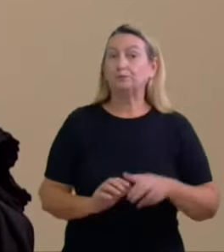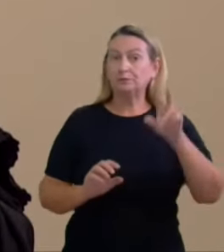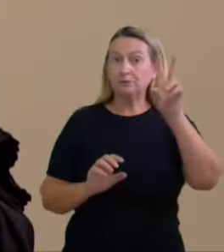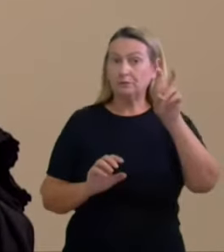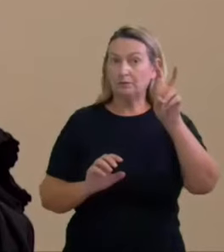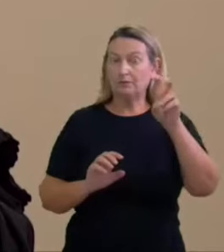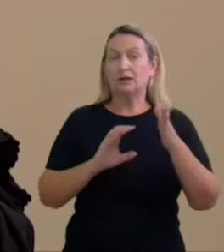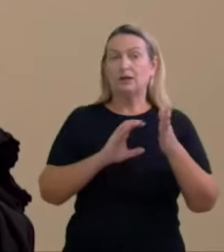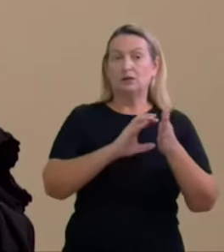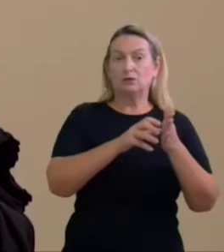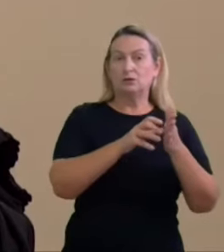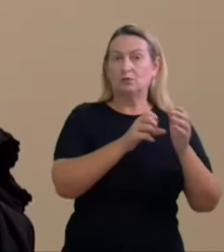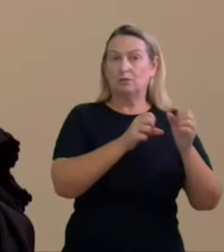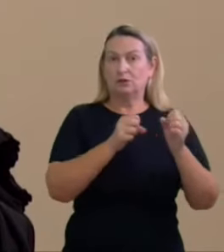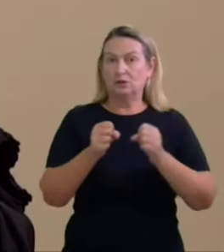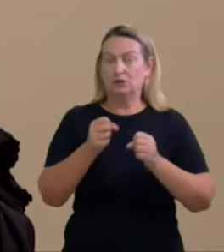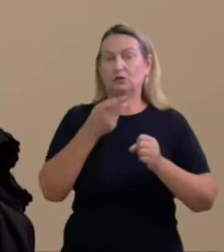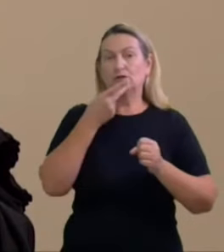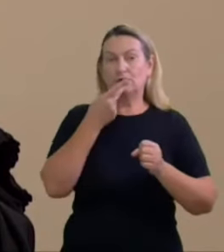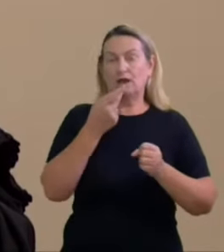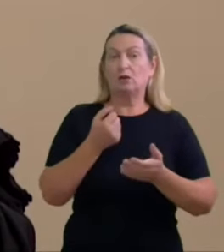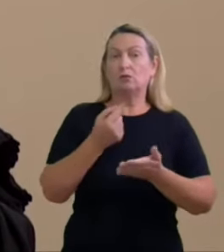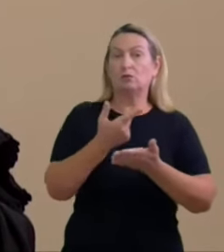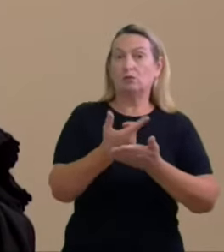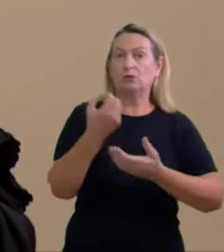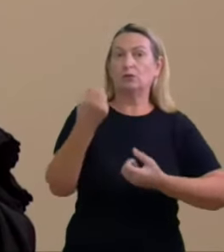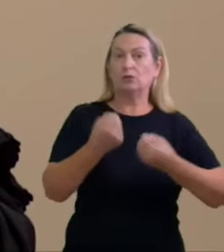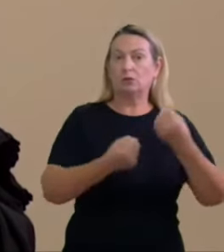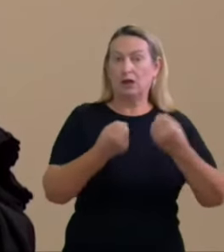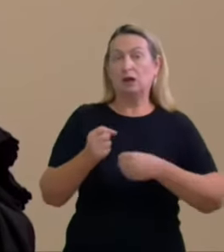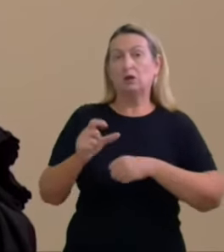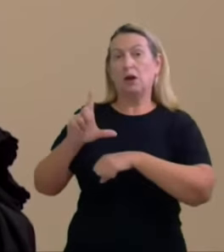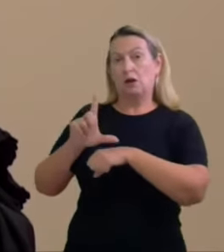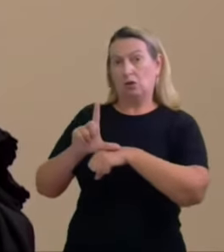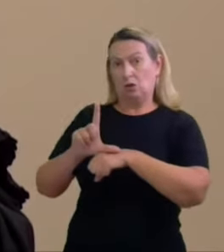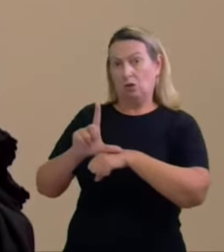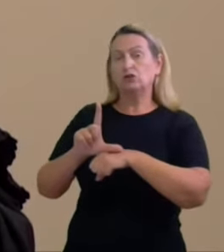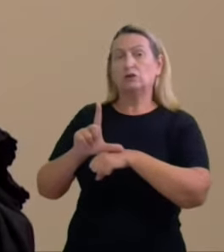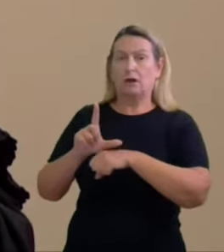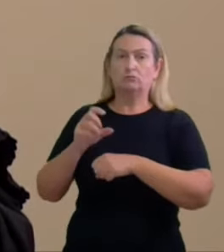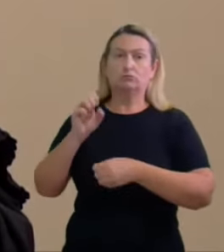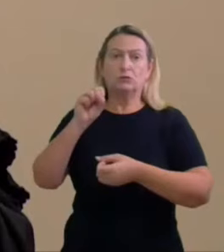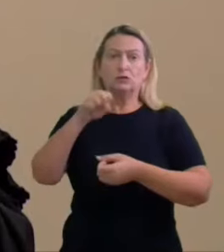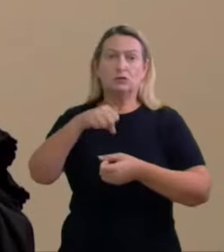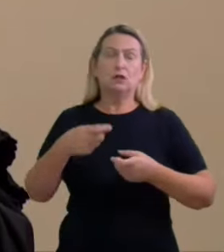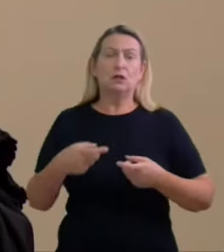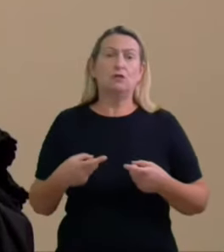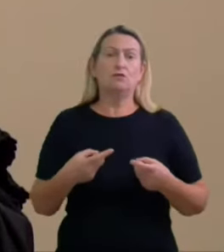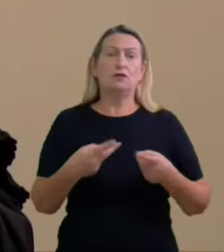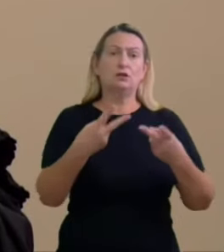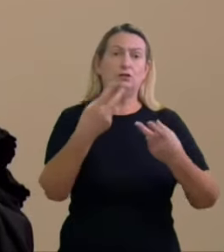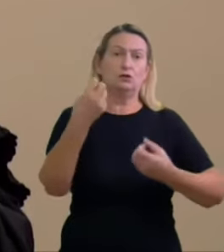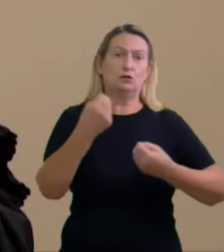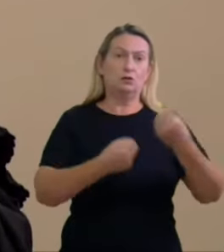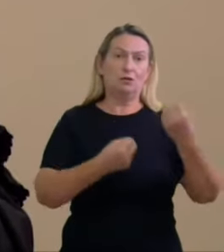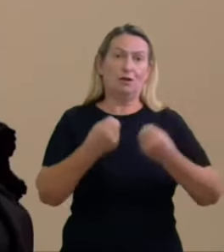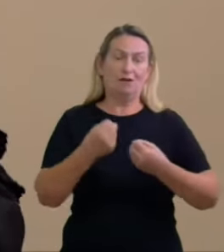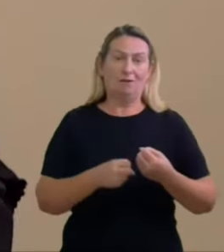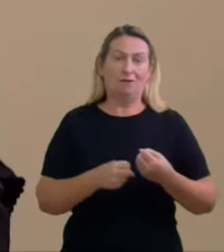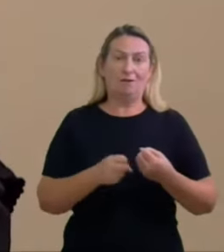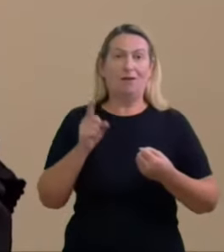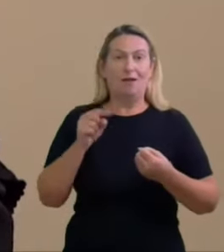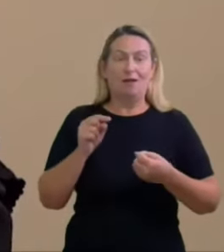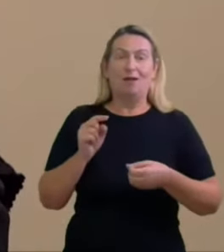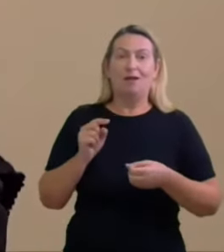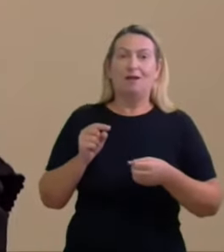que comprou um carro a loja reconhece que vendeu um carro fecha aspas foi a analogia usada no voto divergente com a minha